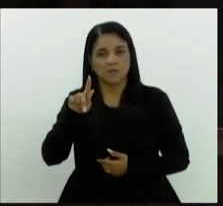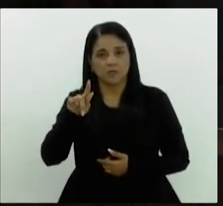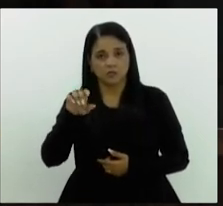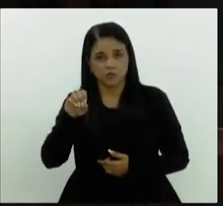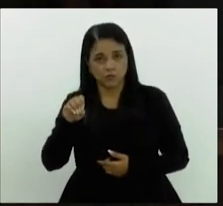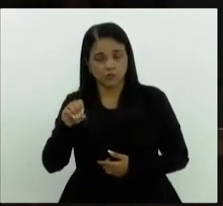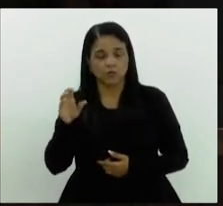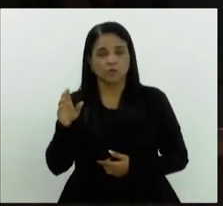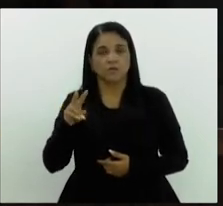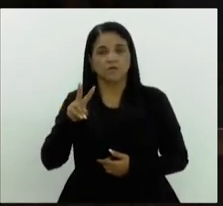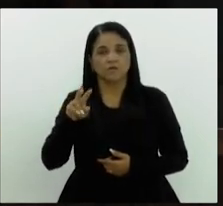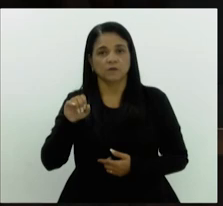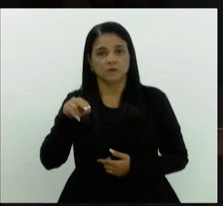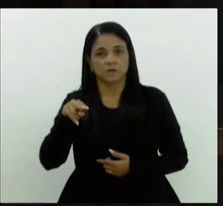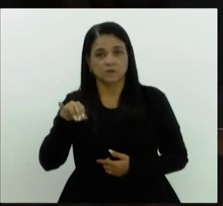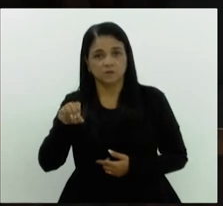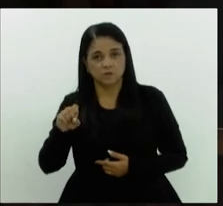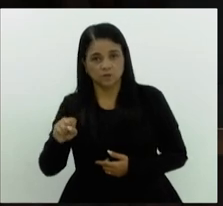Vinícius Gozulino,